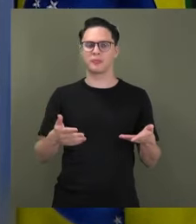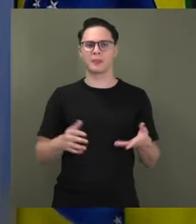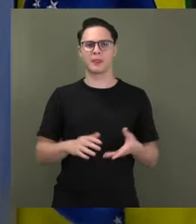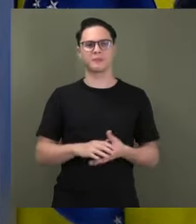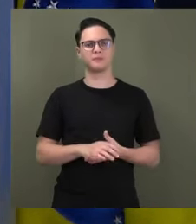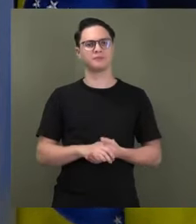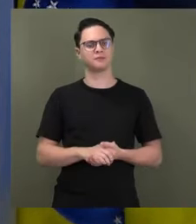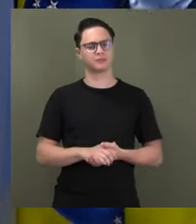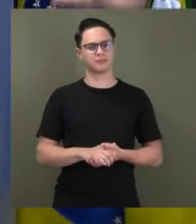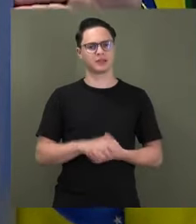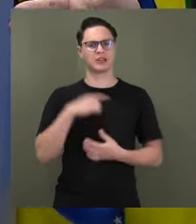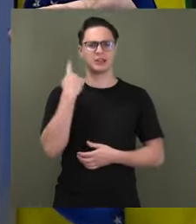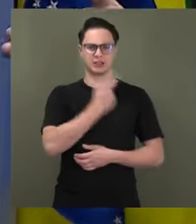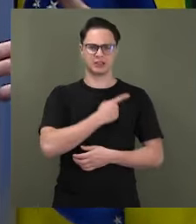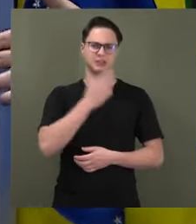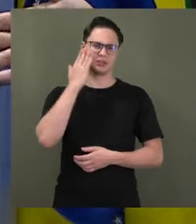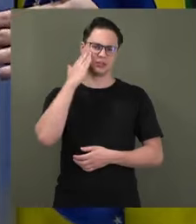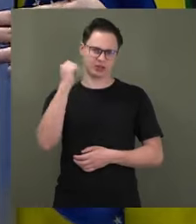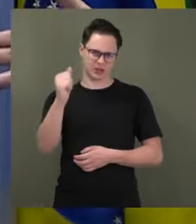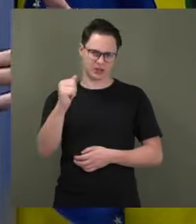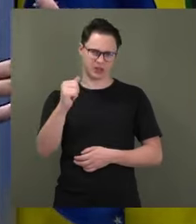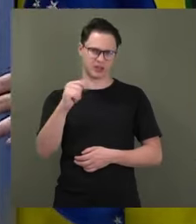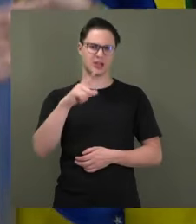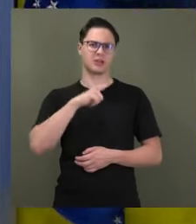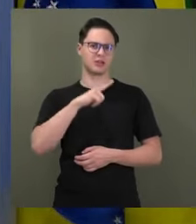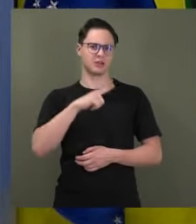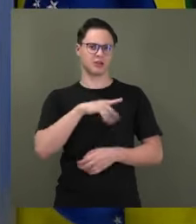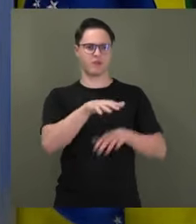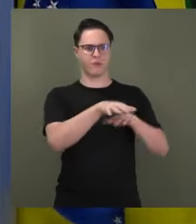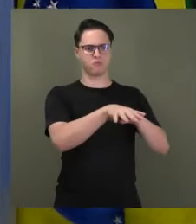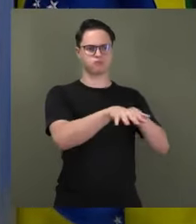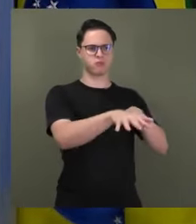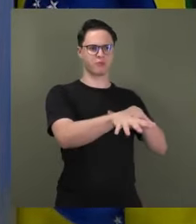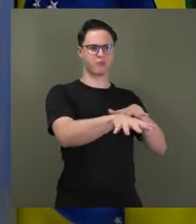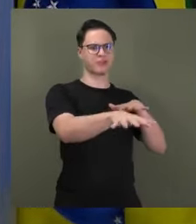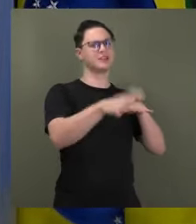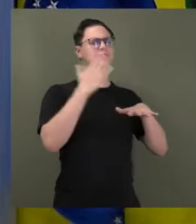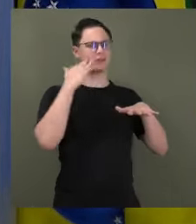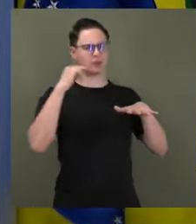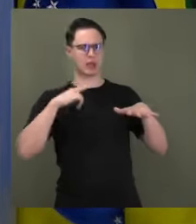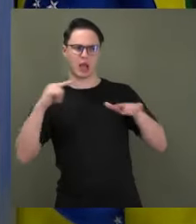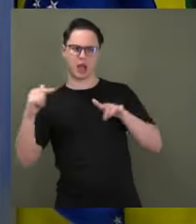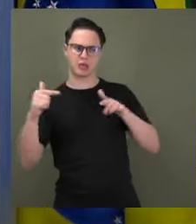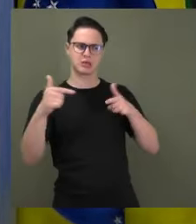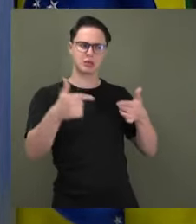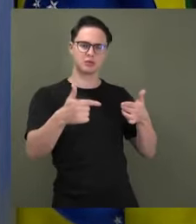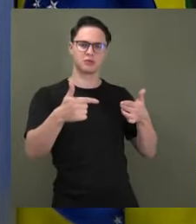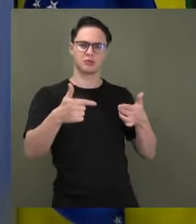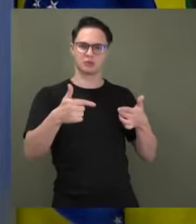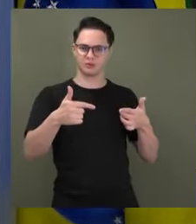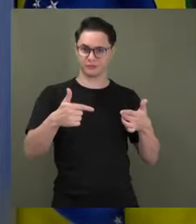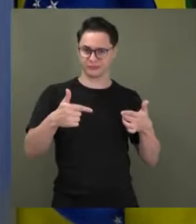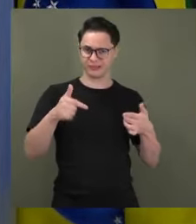A gente sabe que depois de grandes mobilizações, mobilizações populares, vêm operações. Essa é a normalidade